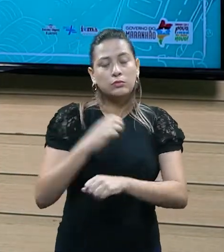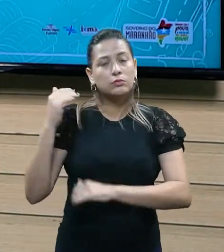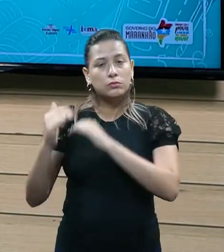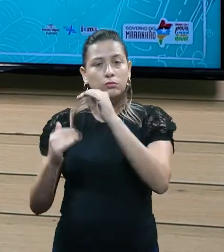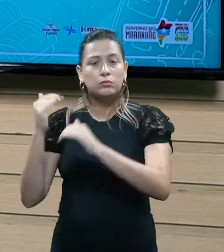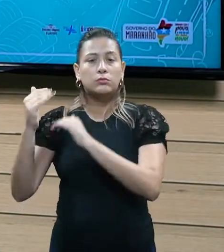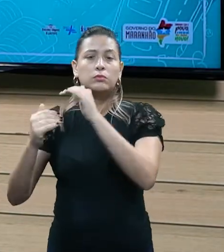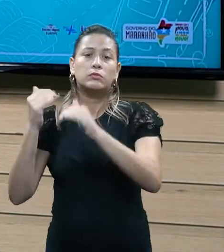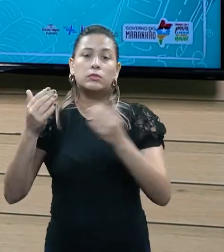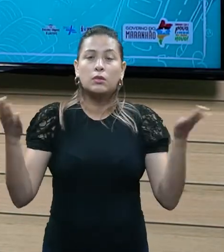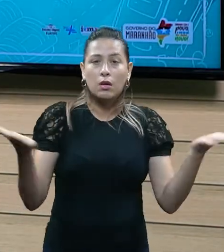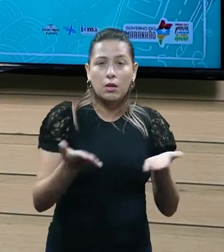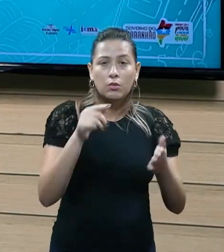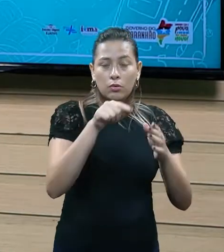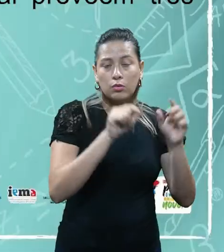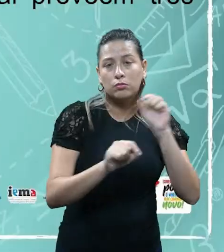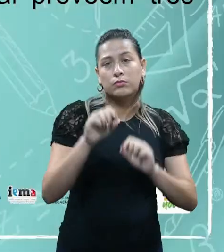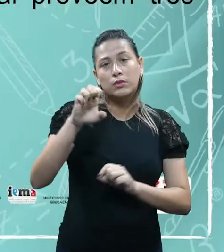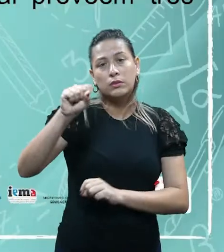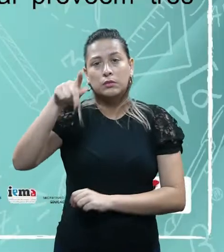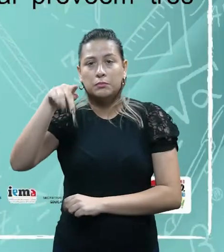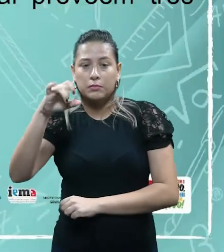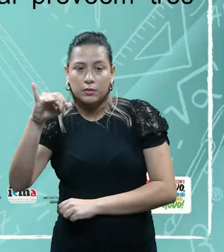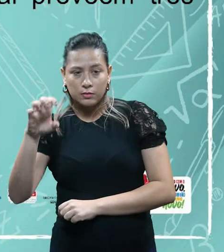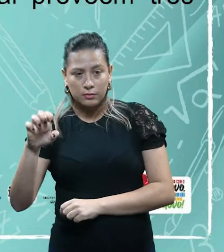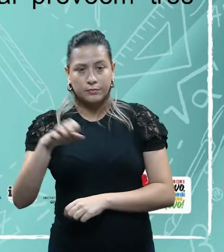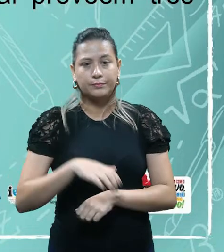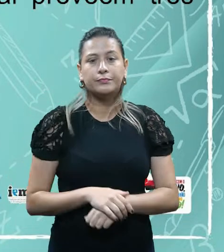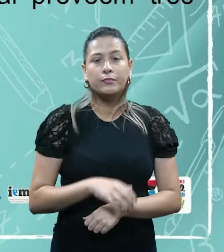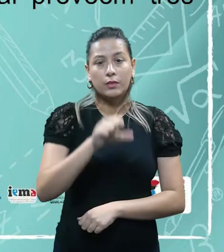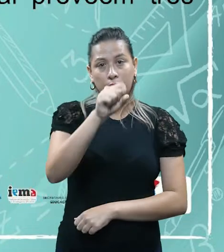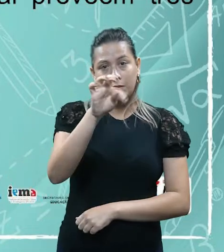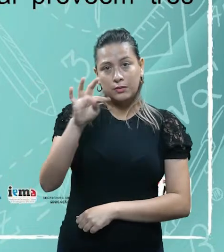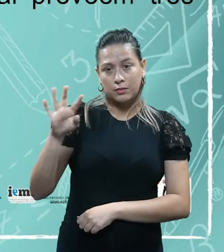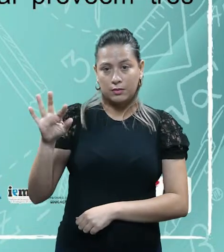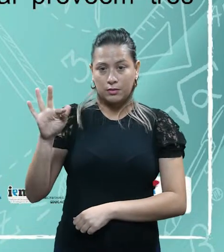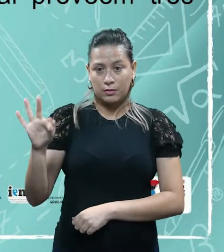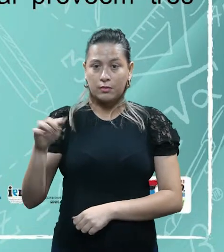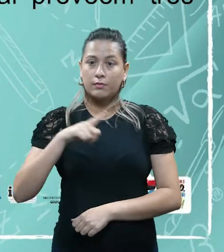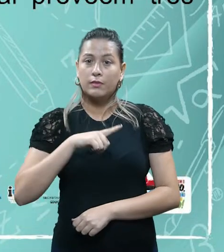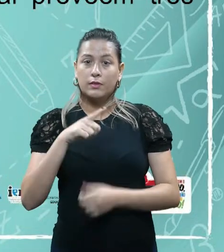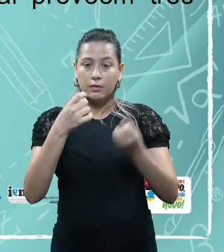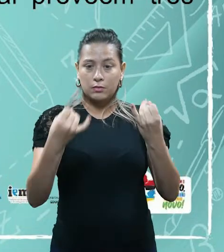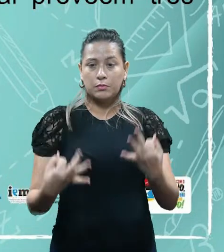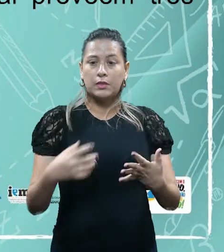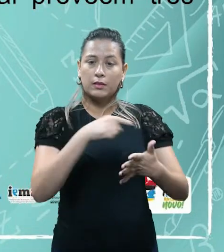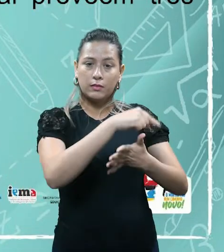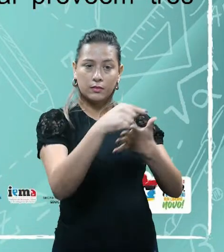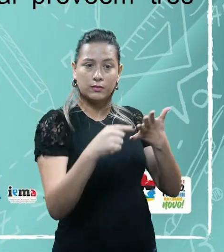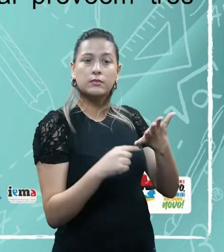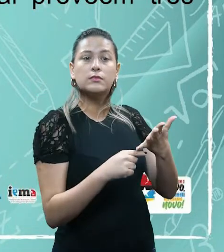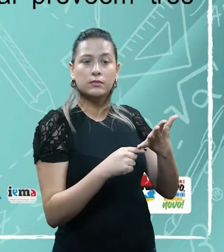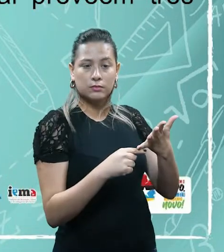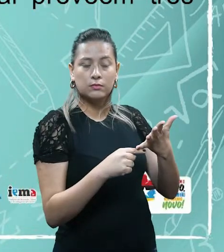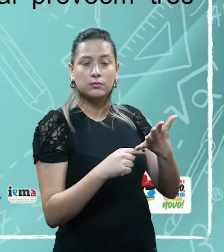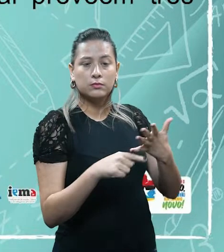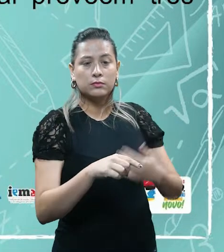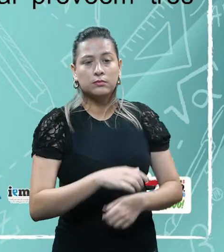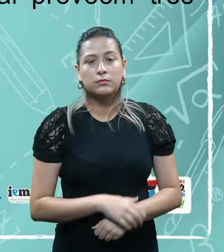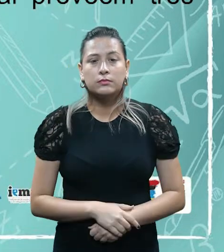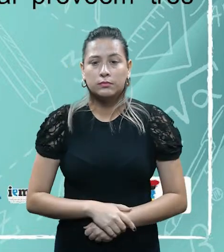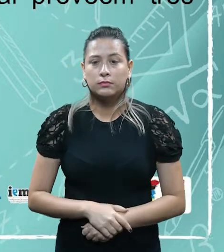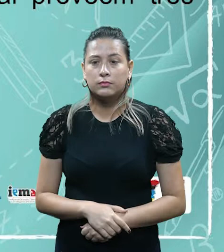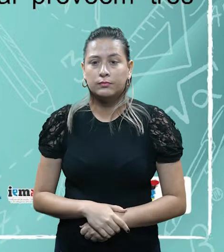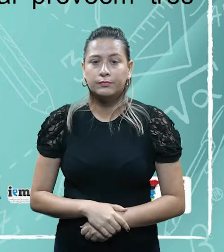fato, as espécies, as espécies de tributo. O STF, ele diz que há cinco espécies tributárias, né, no nosso ordenamento jurídico.